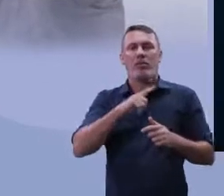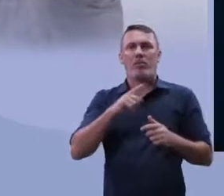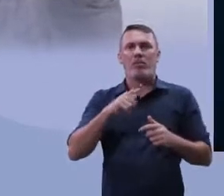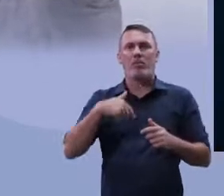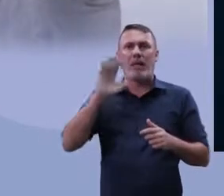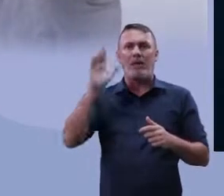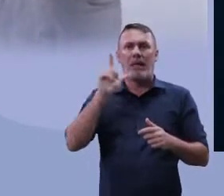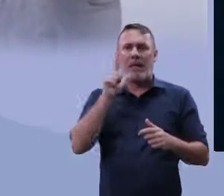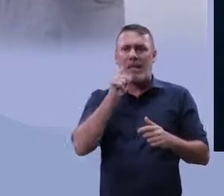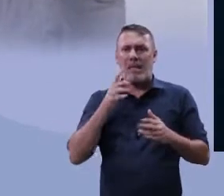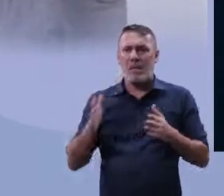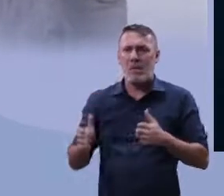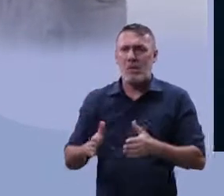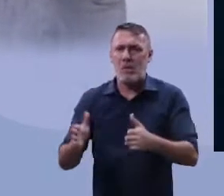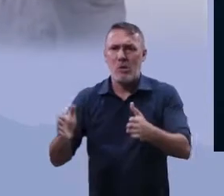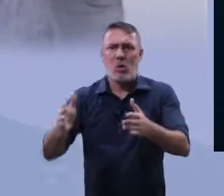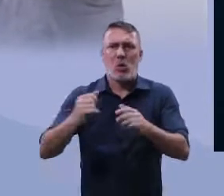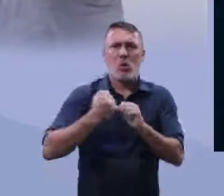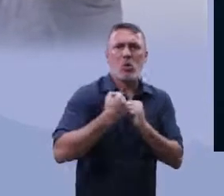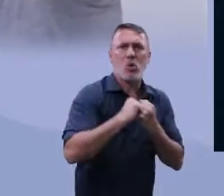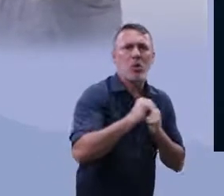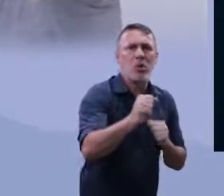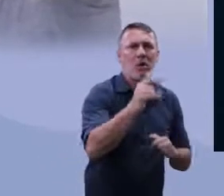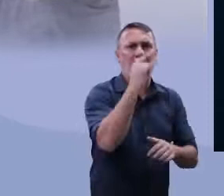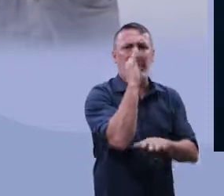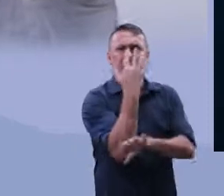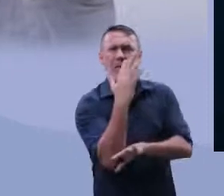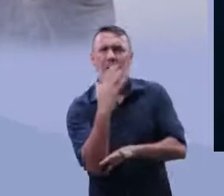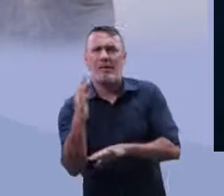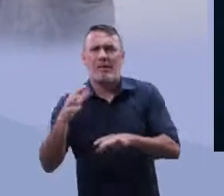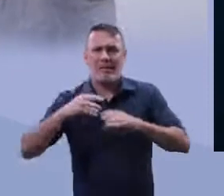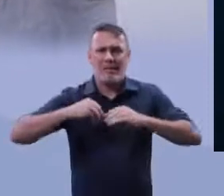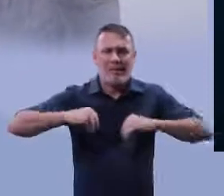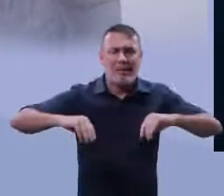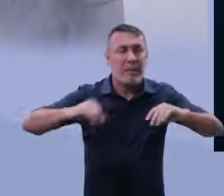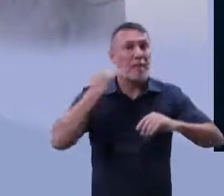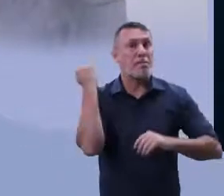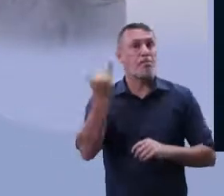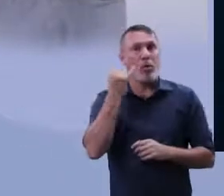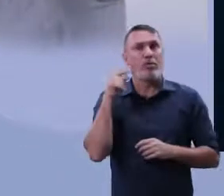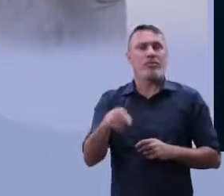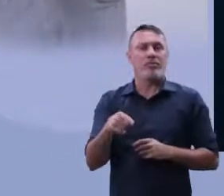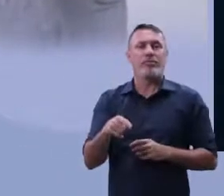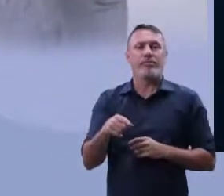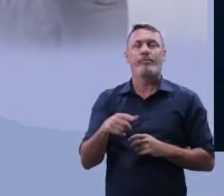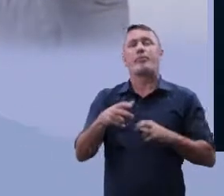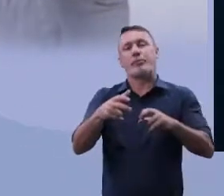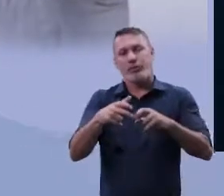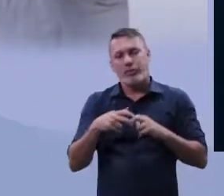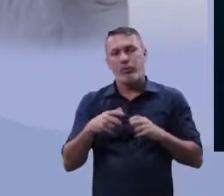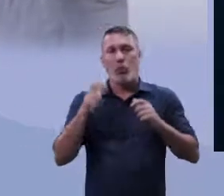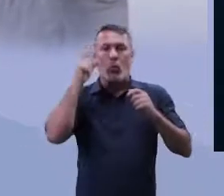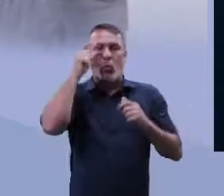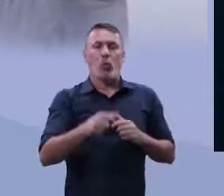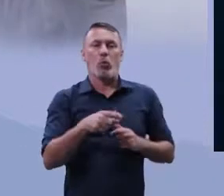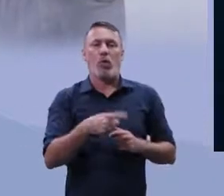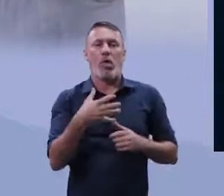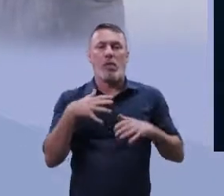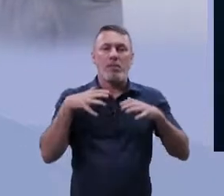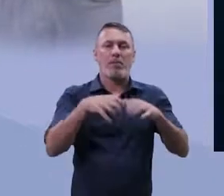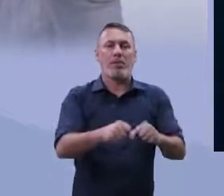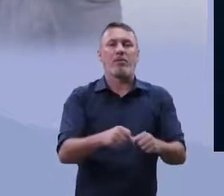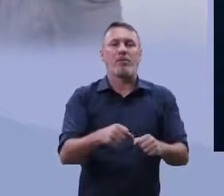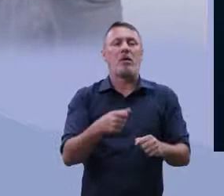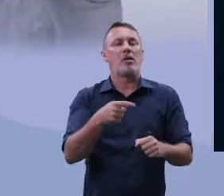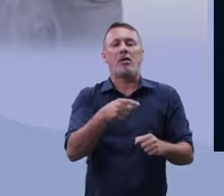hidrográficas, de importantes e representativos rios do território asiático. Então, é a hora que esse processo de